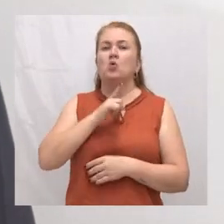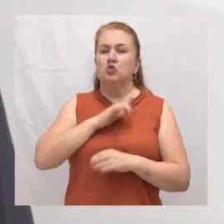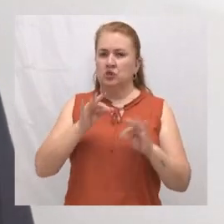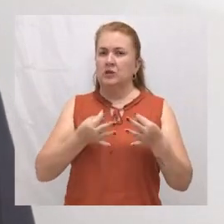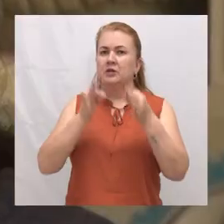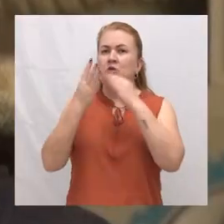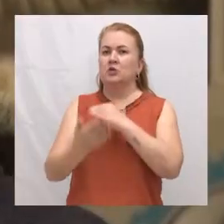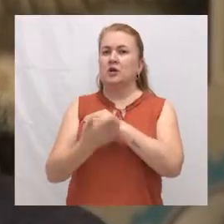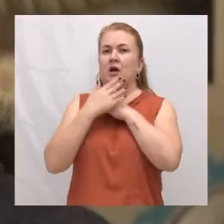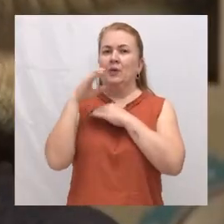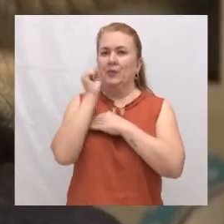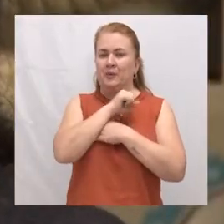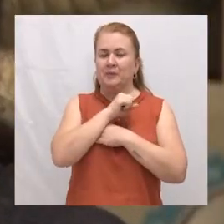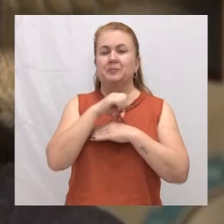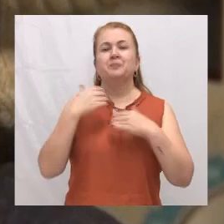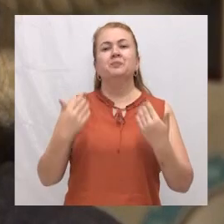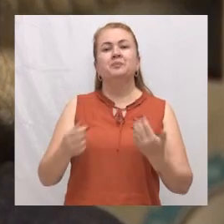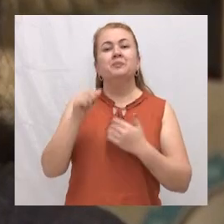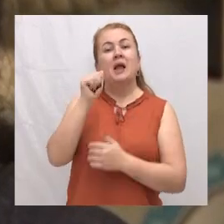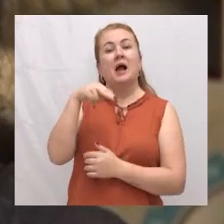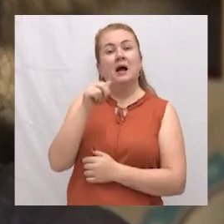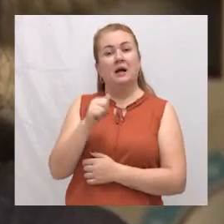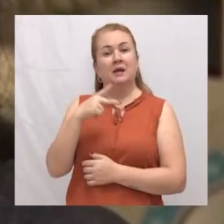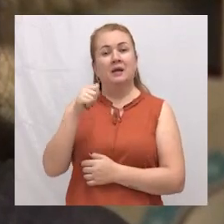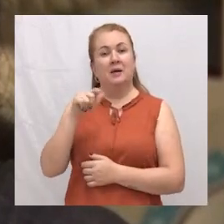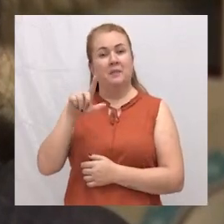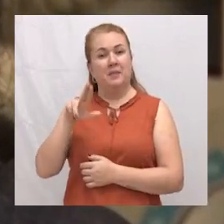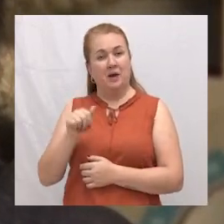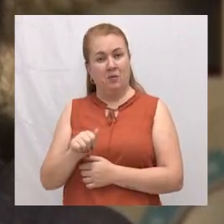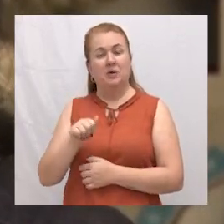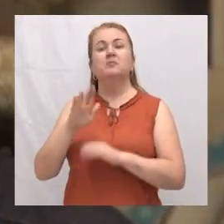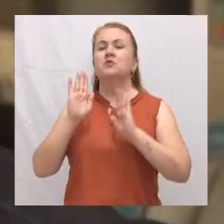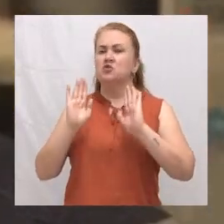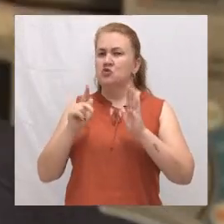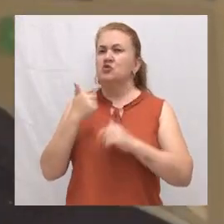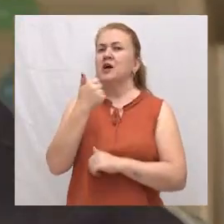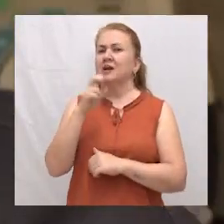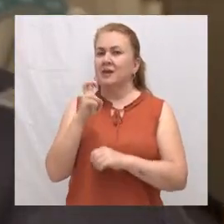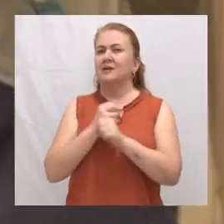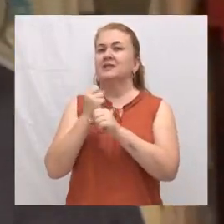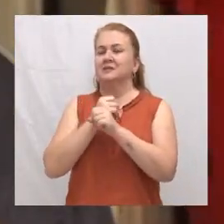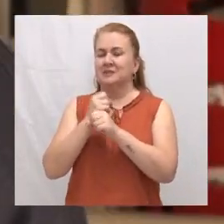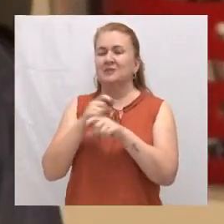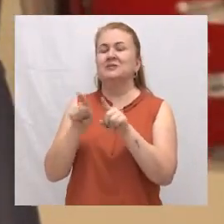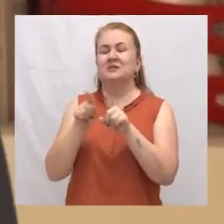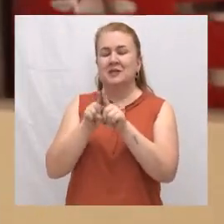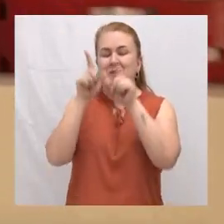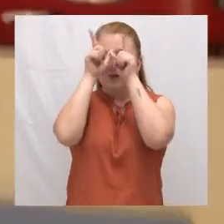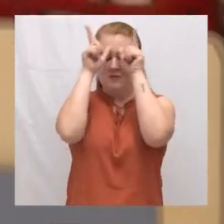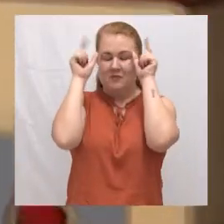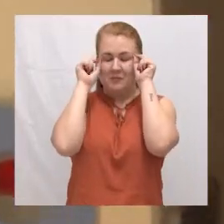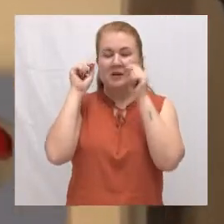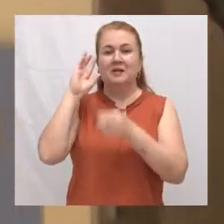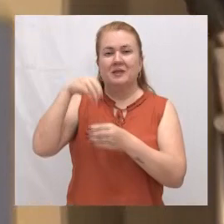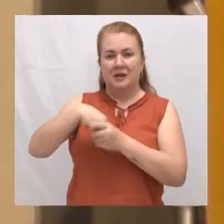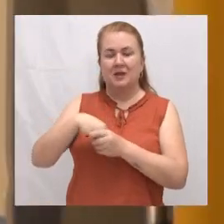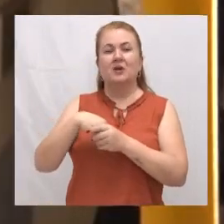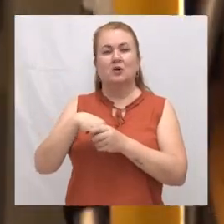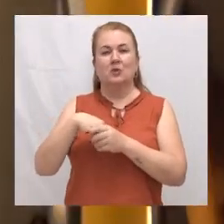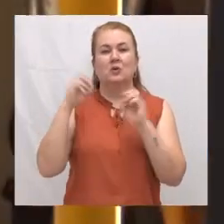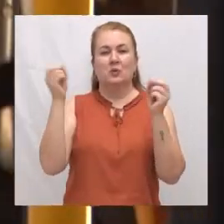ajudou bastante. A enfermeira Ana Paula também trabalha há 15 anos no SAMU, e explicou como é o trabalho realizado.